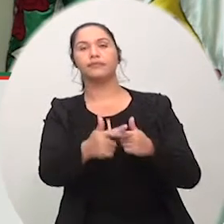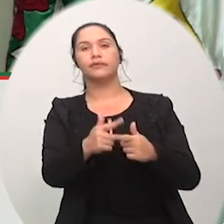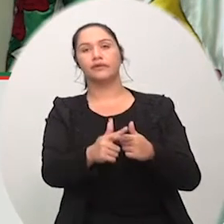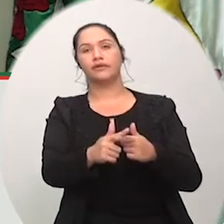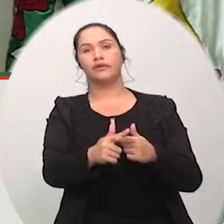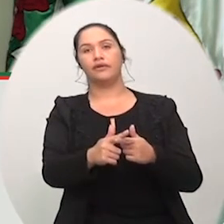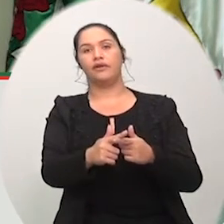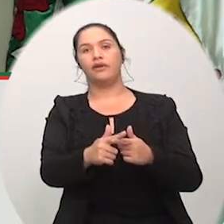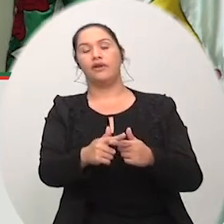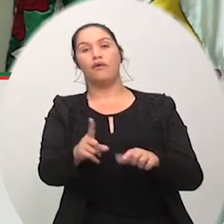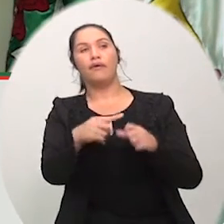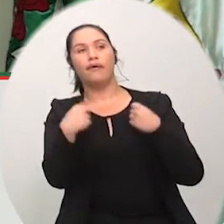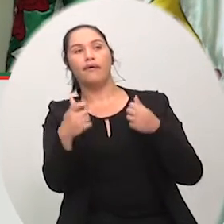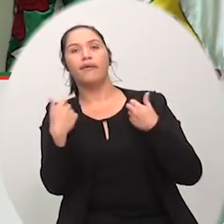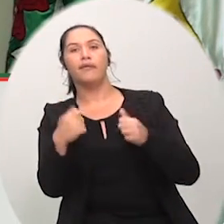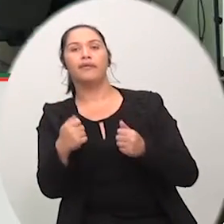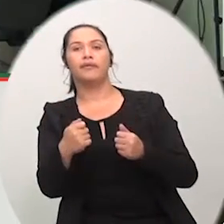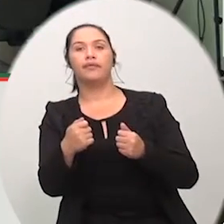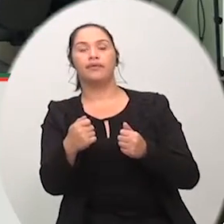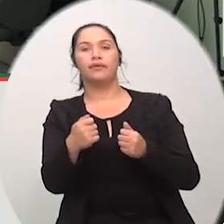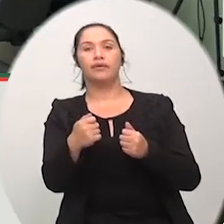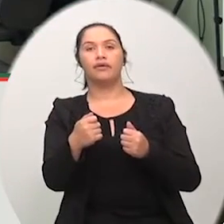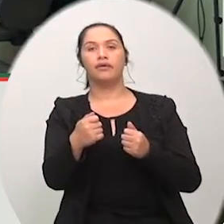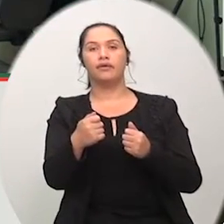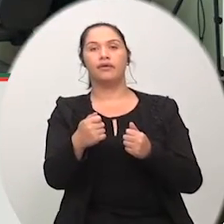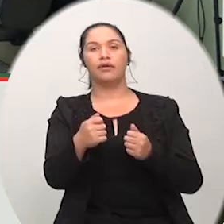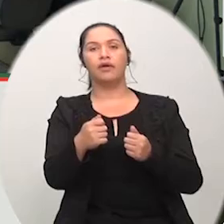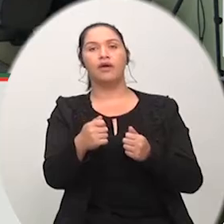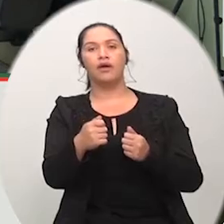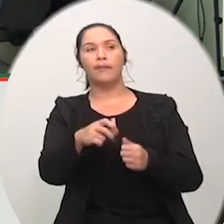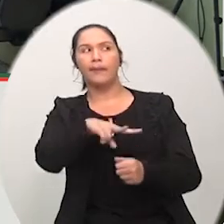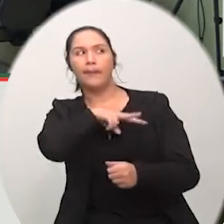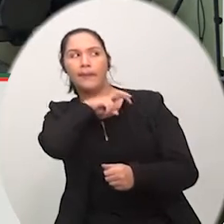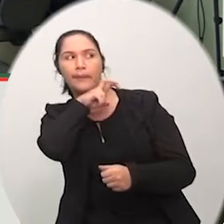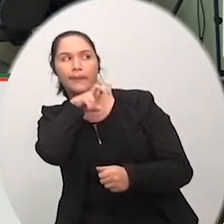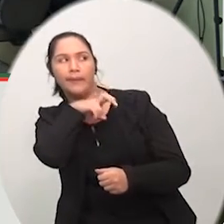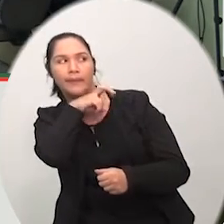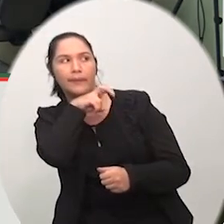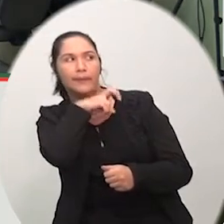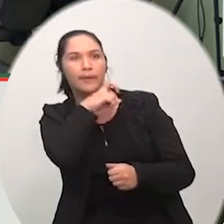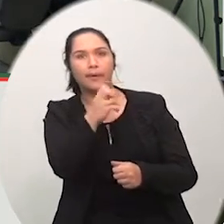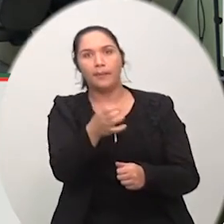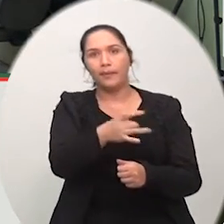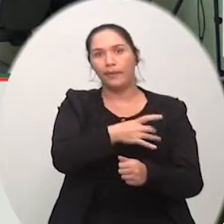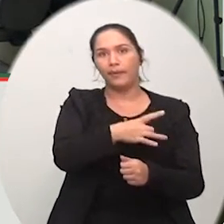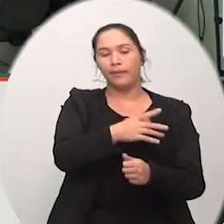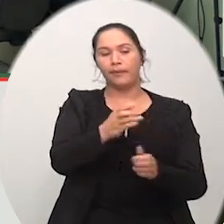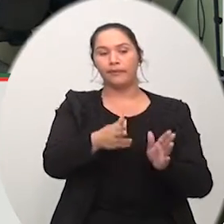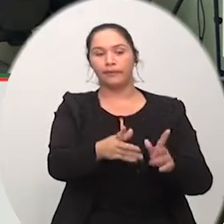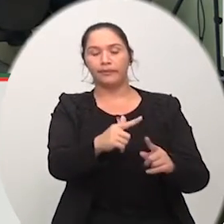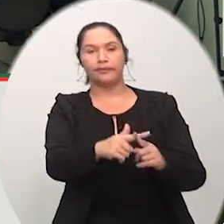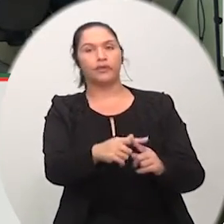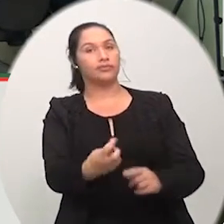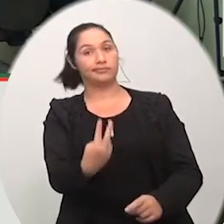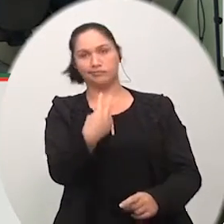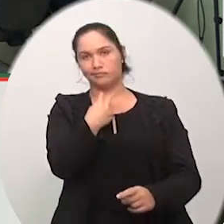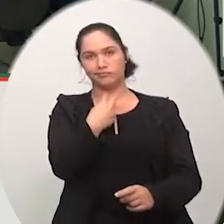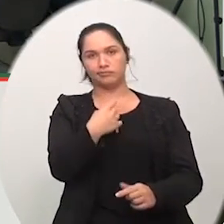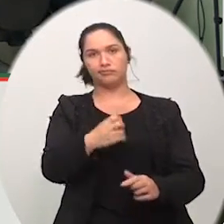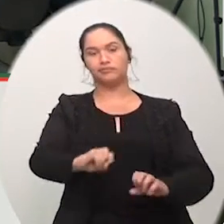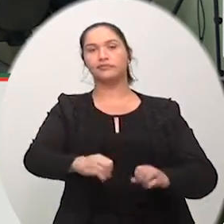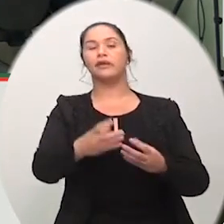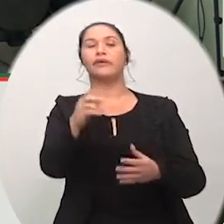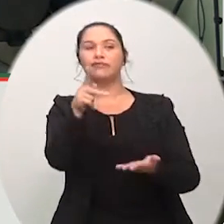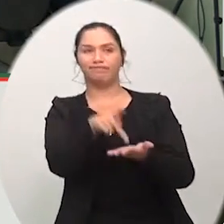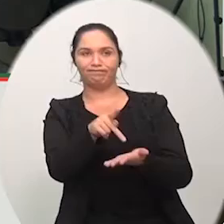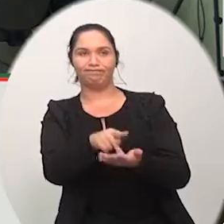cobra lá dentro, daí fica difícil. Se a gente olhar por esse ângulo, sim, concordo contigo, porque até a própria prefeitura...